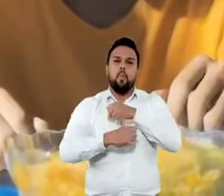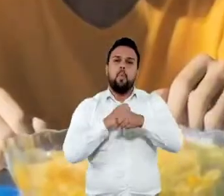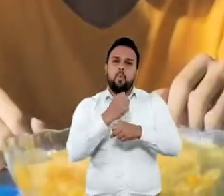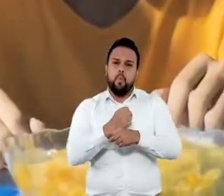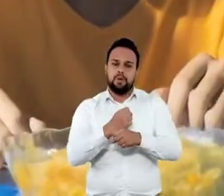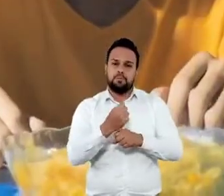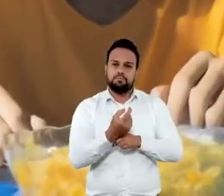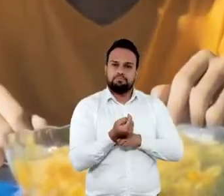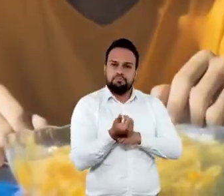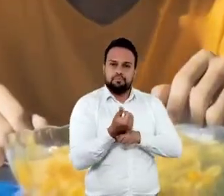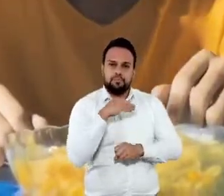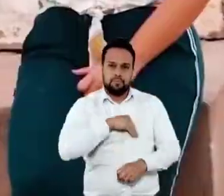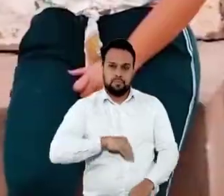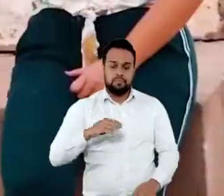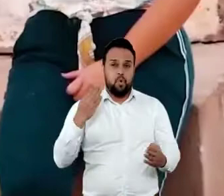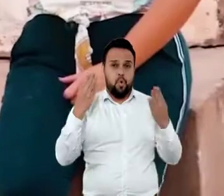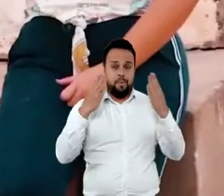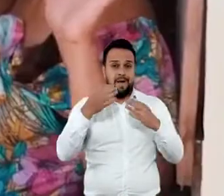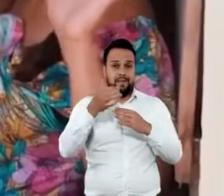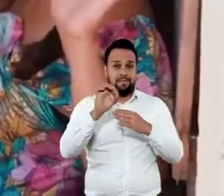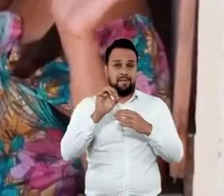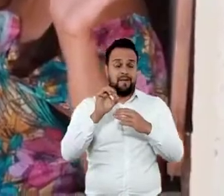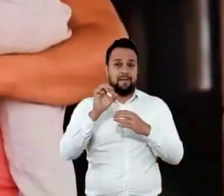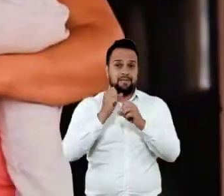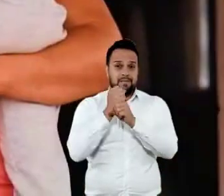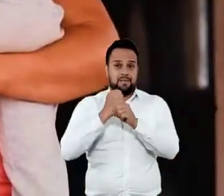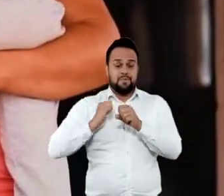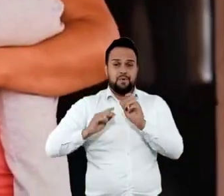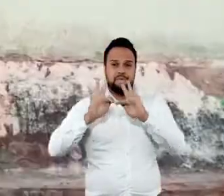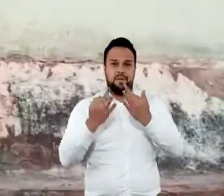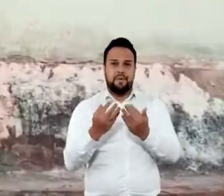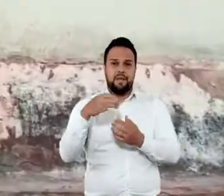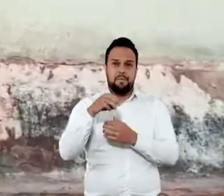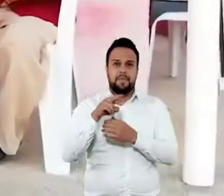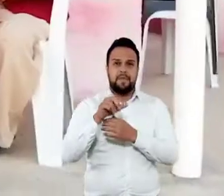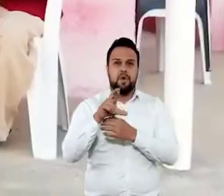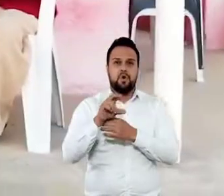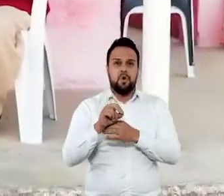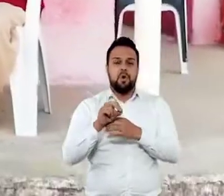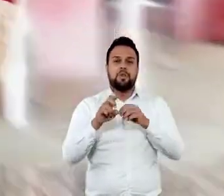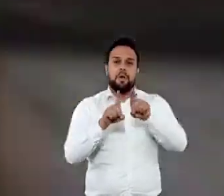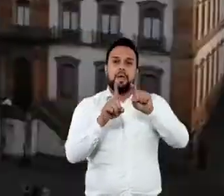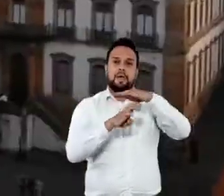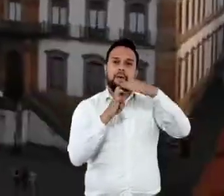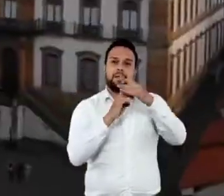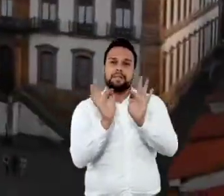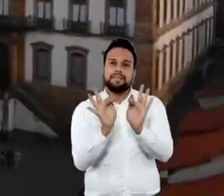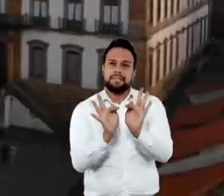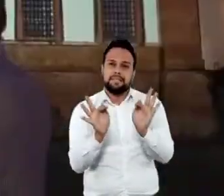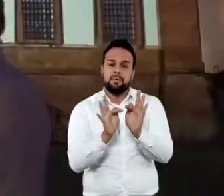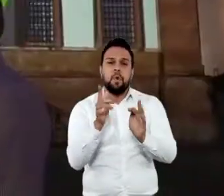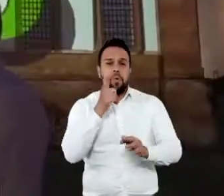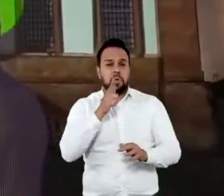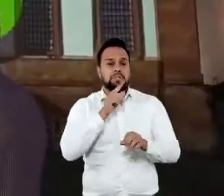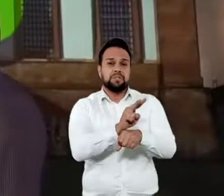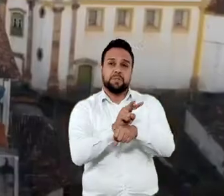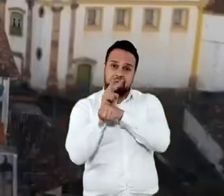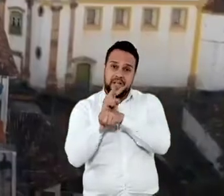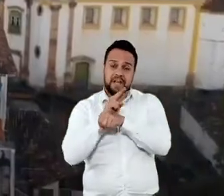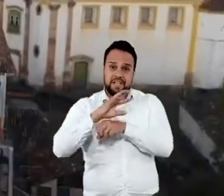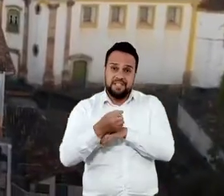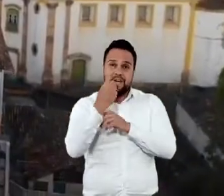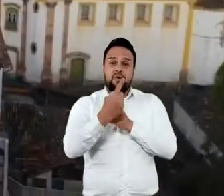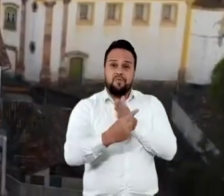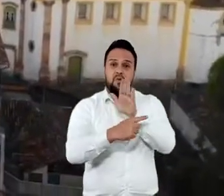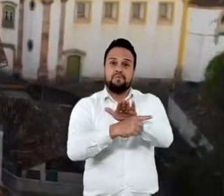mineiros em 2020. Um ano de auxílio emergencial equivale a mais de 10 anos do Bolsa Família. Micro e pequenas empresas de turismo